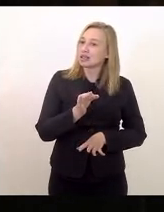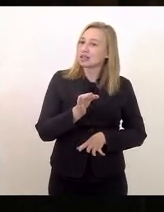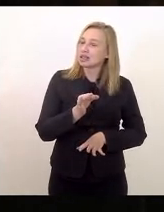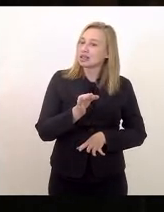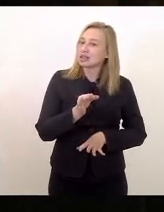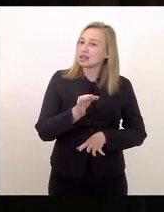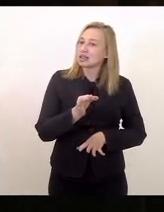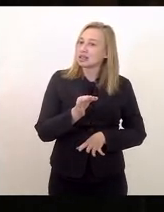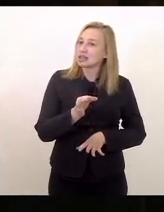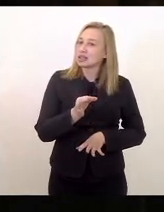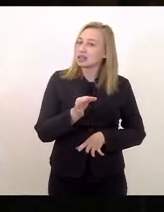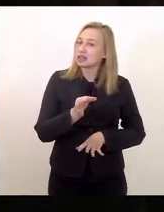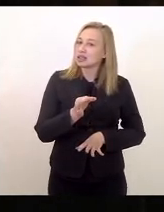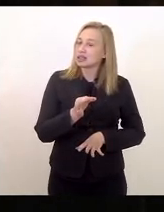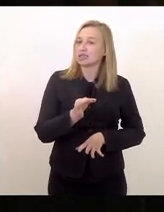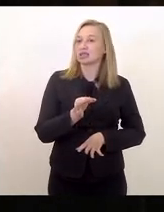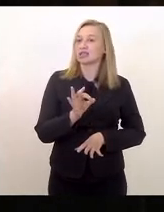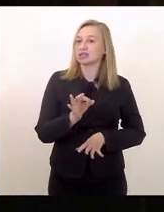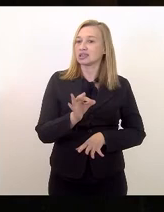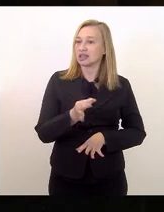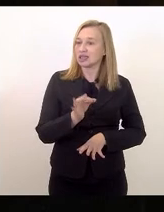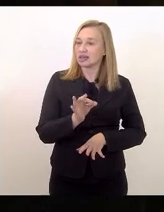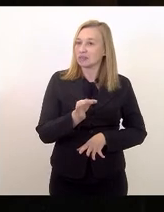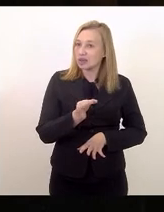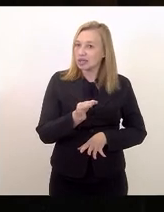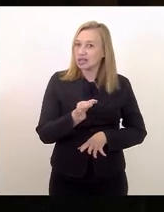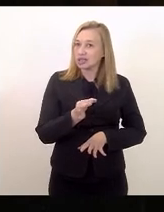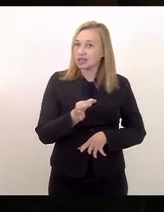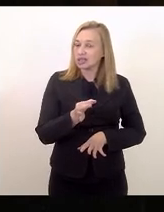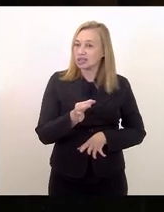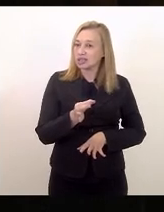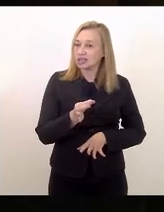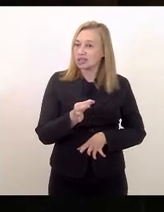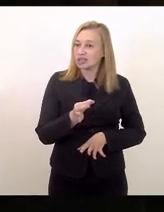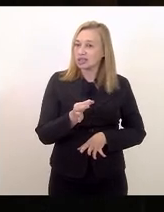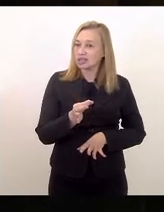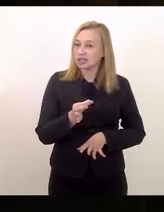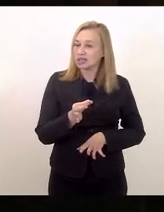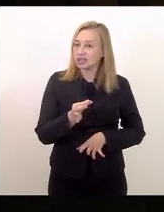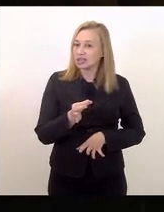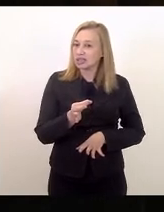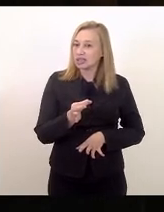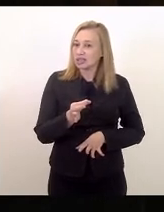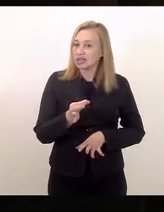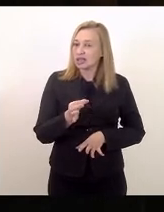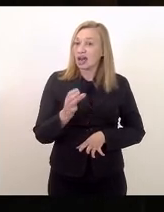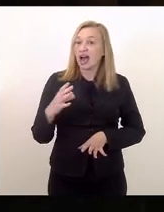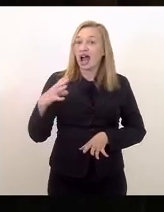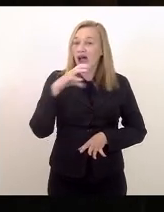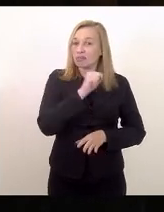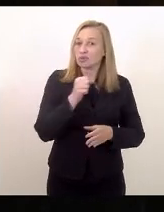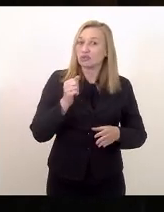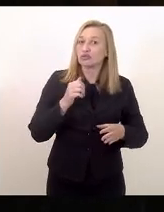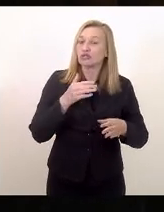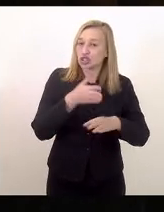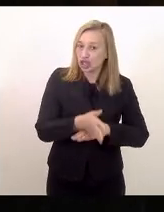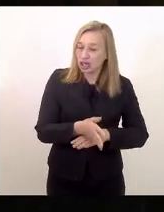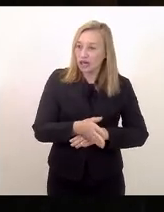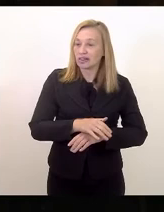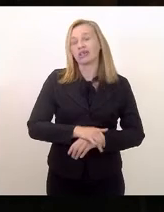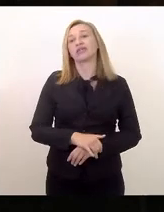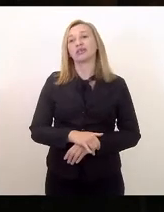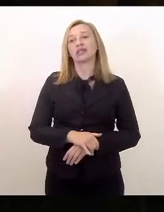Devidamente antecipadas. e que daqui para frente, com essas antecipações,